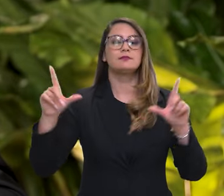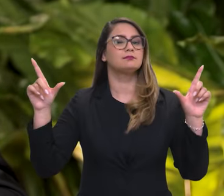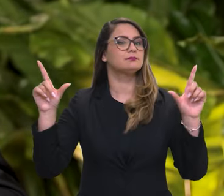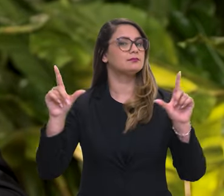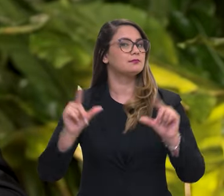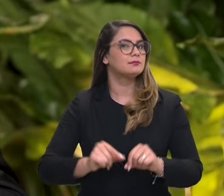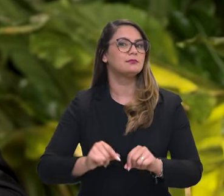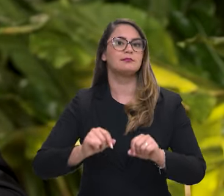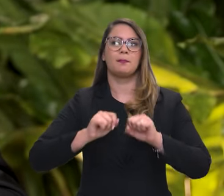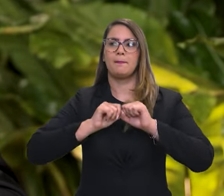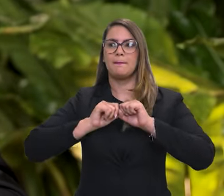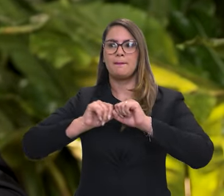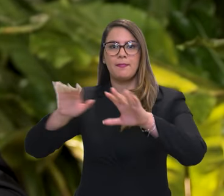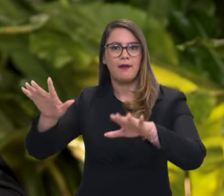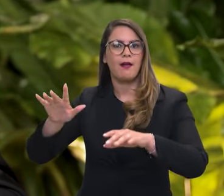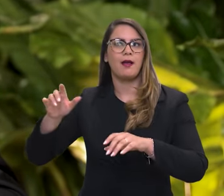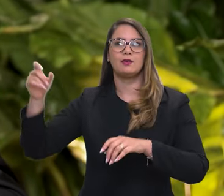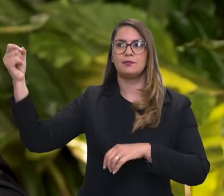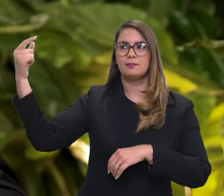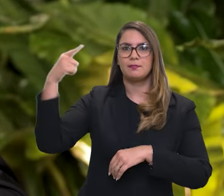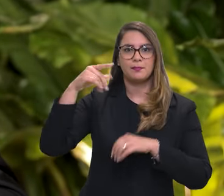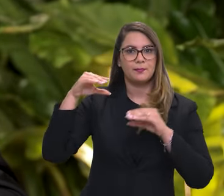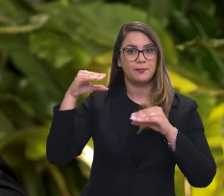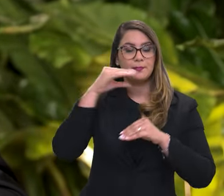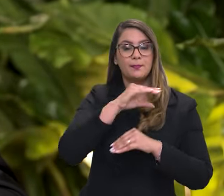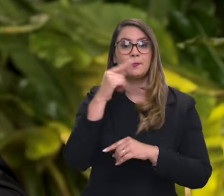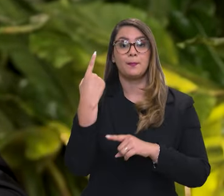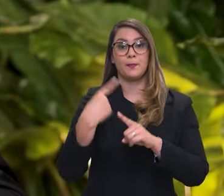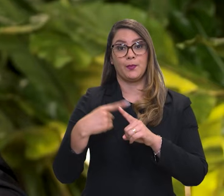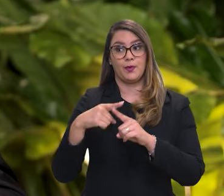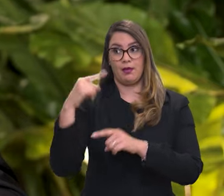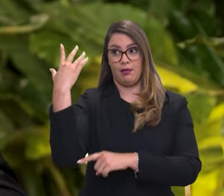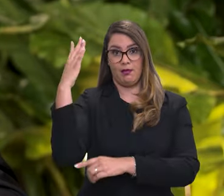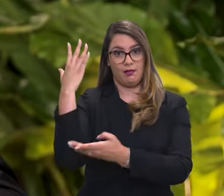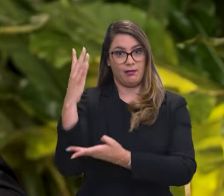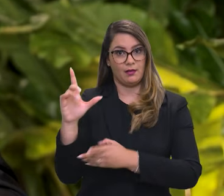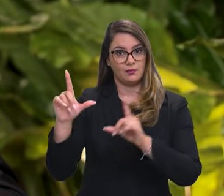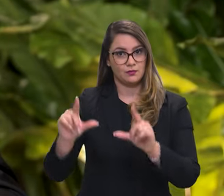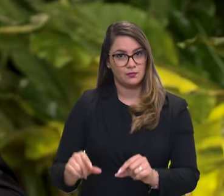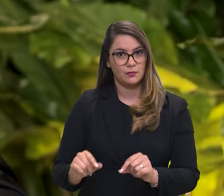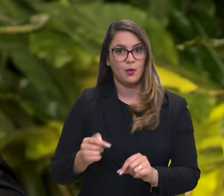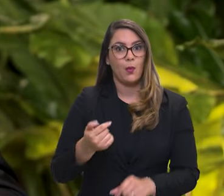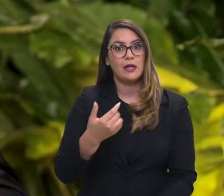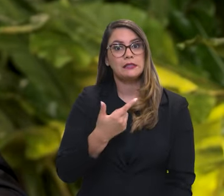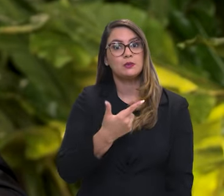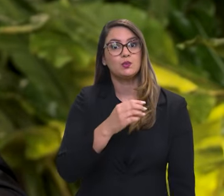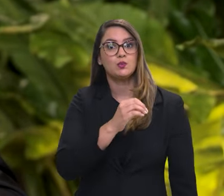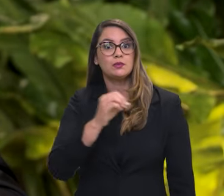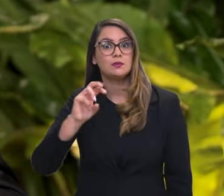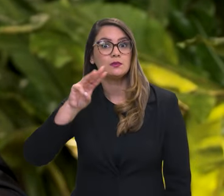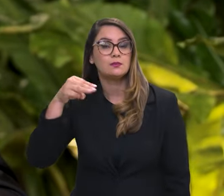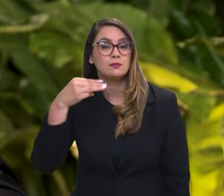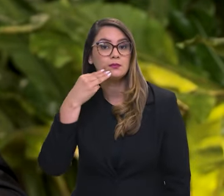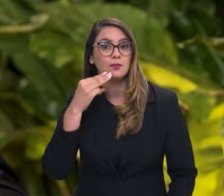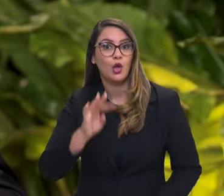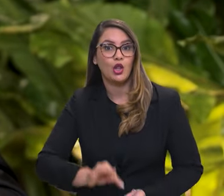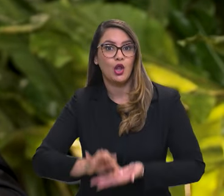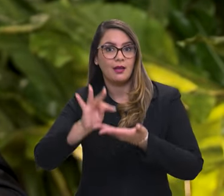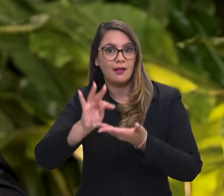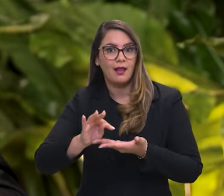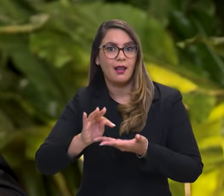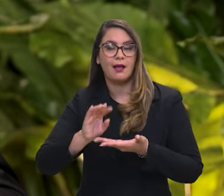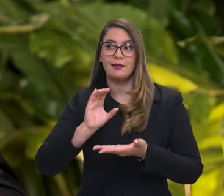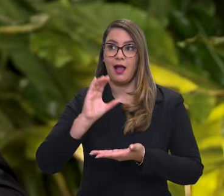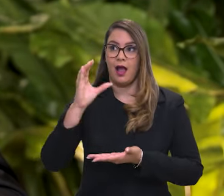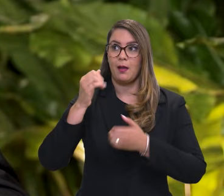efeito estufa por ter reduzido o desmatamento. Nós estamos falando em quase 200 milhões de toneladas de carbono equivalente que deixou de ser emitido.